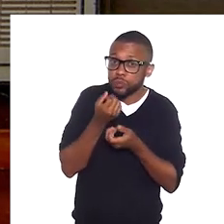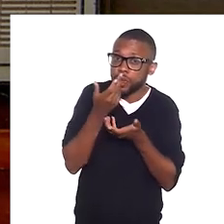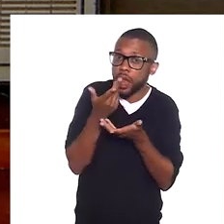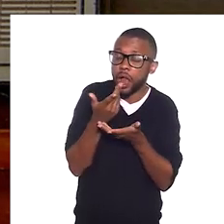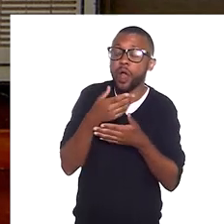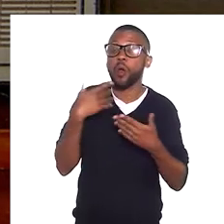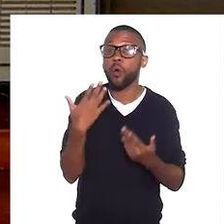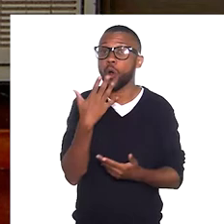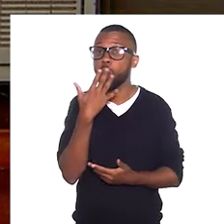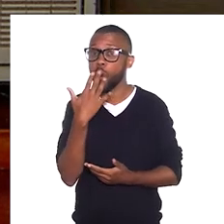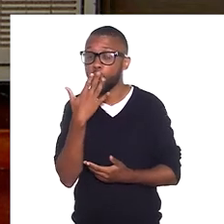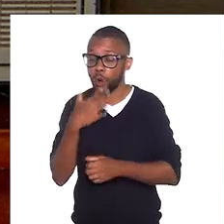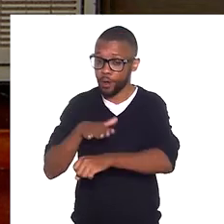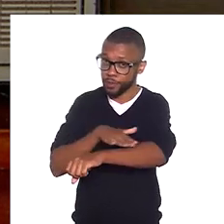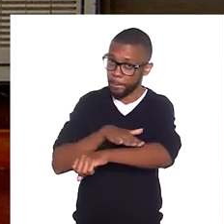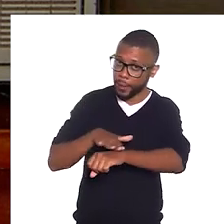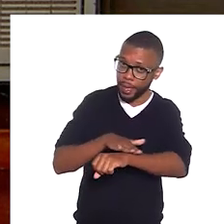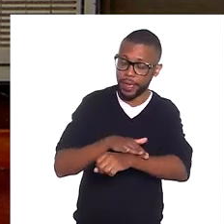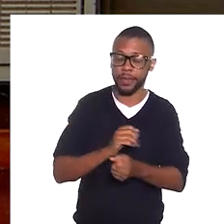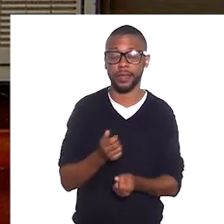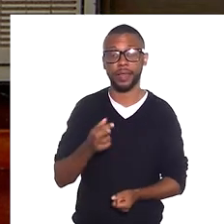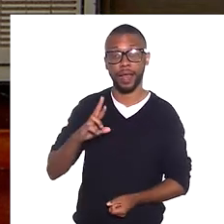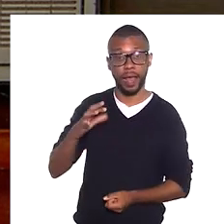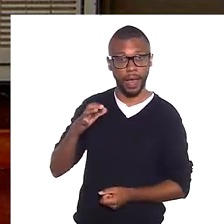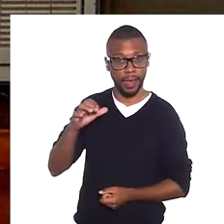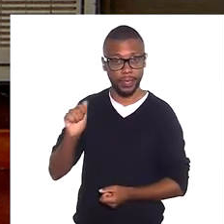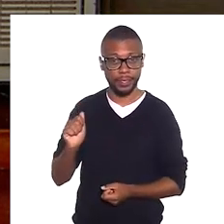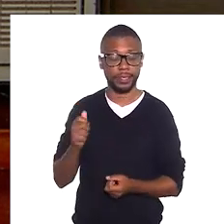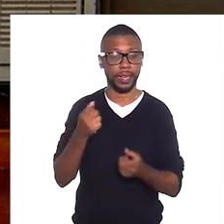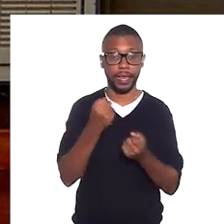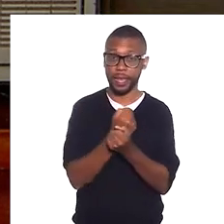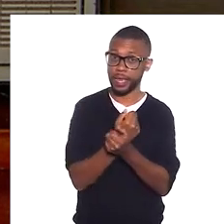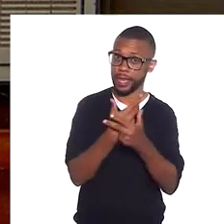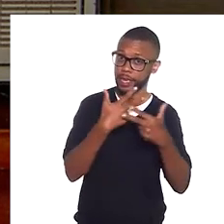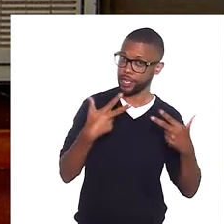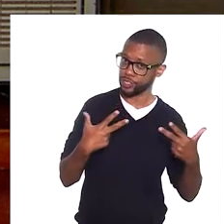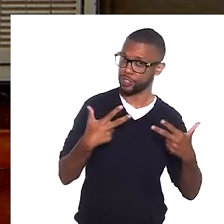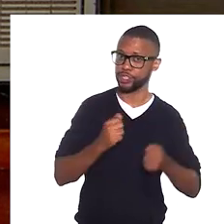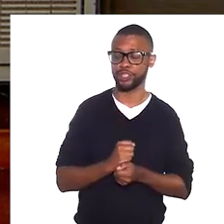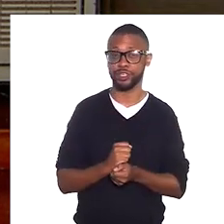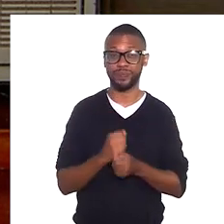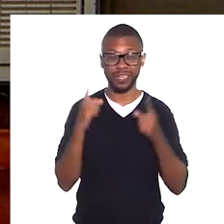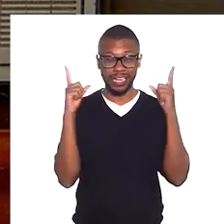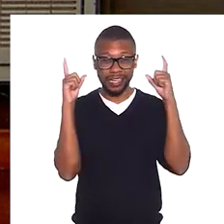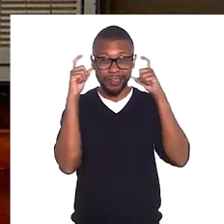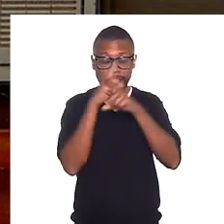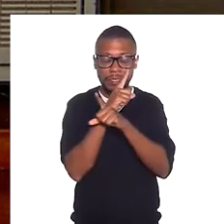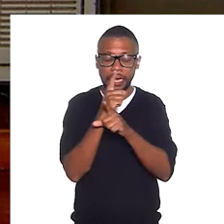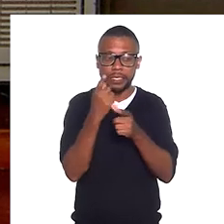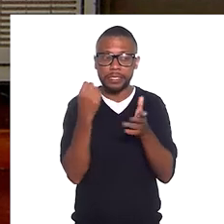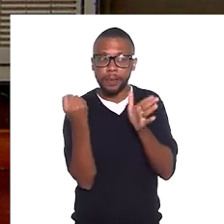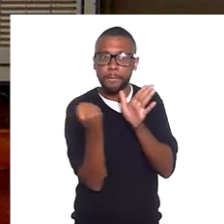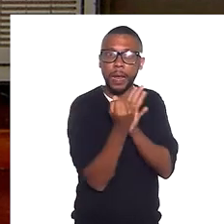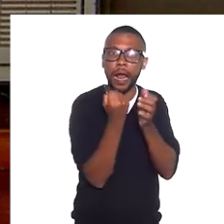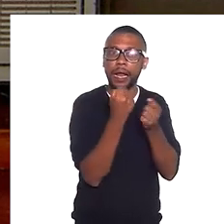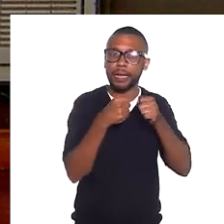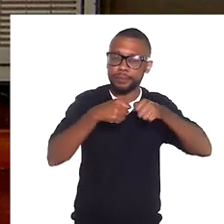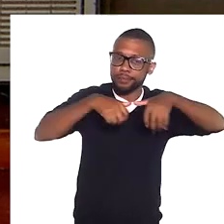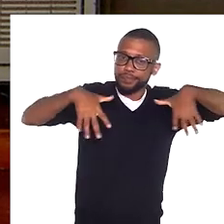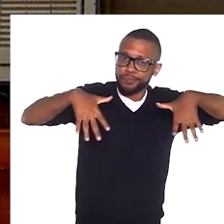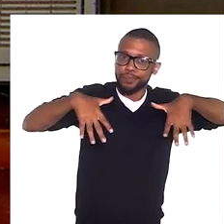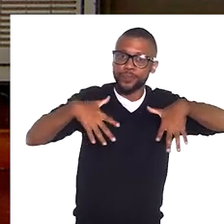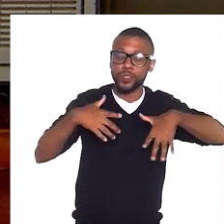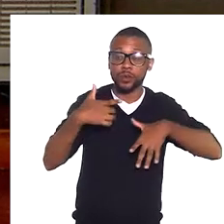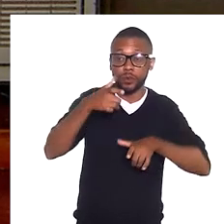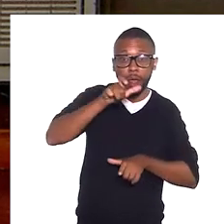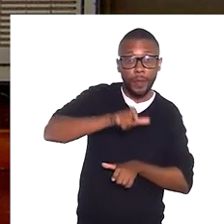é a sua cor, qual é a sua raça ou etnia. A dificuldade de classificação é ainda mais difícil quando as